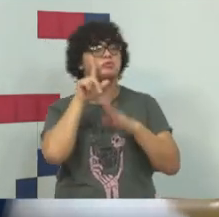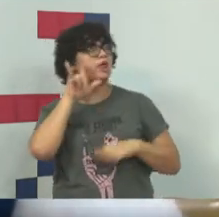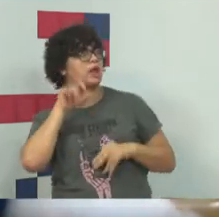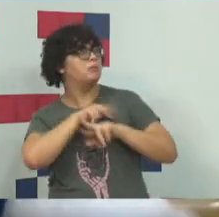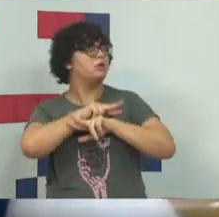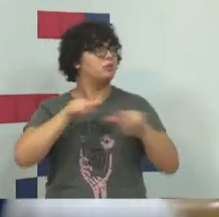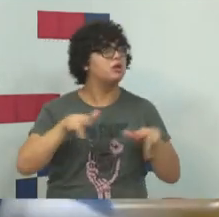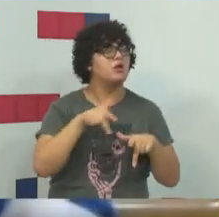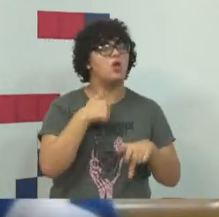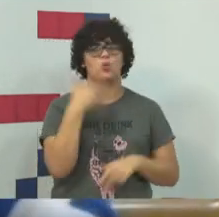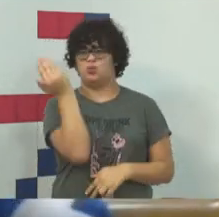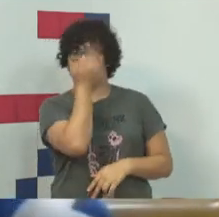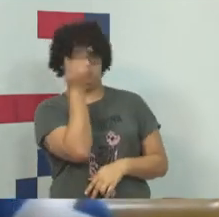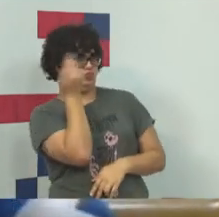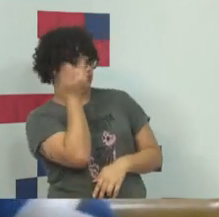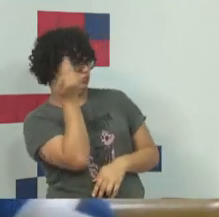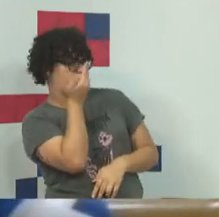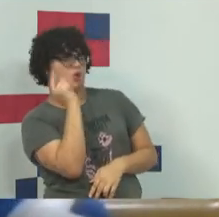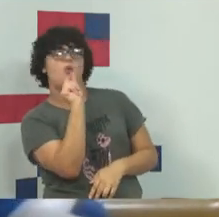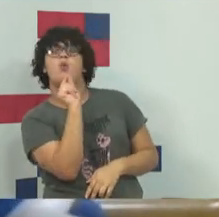eu sido